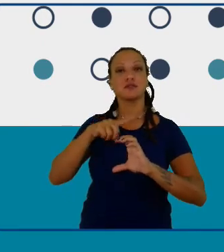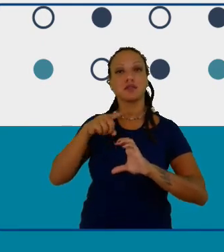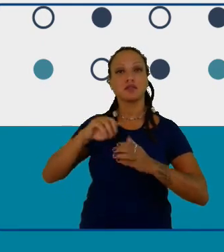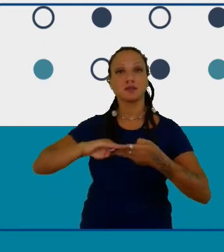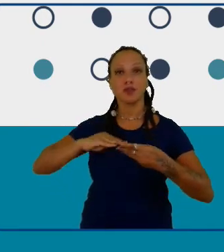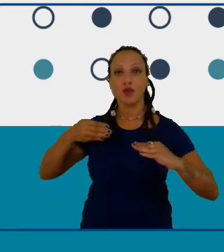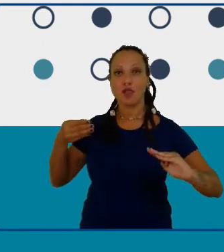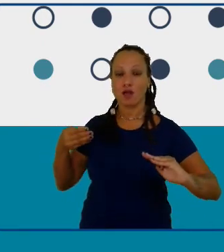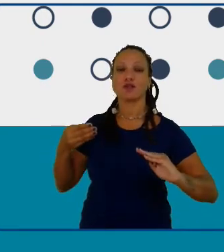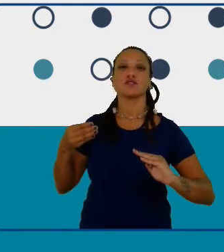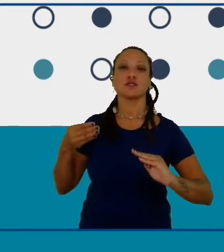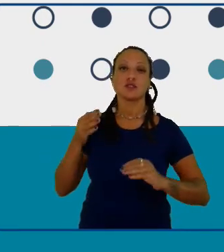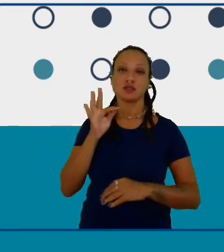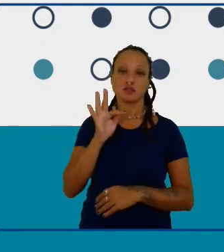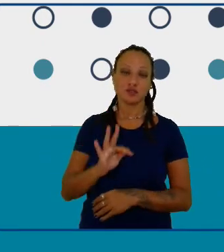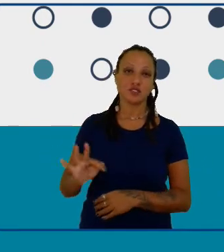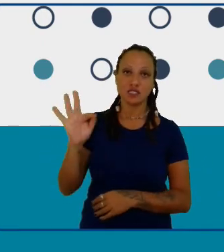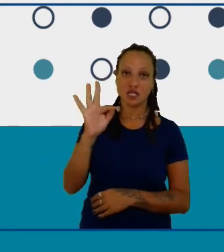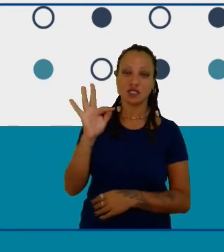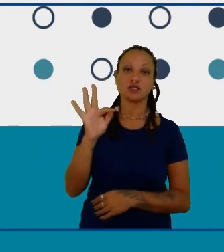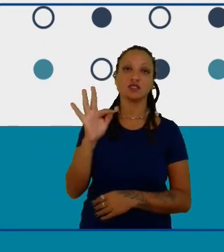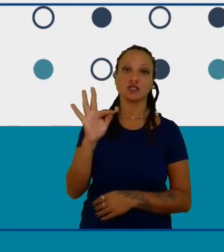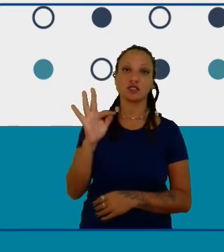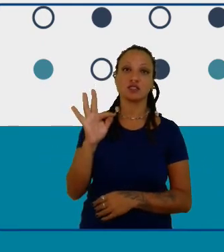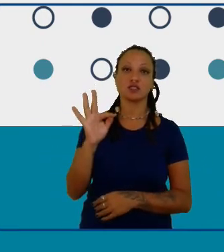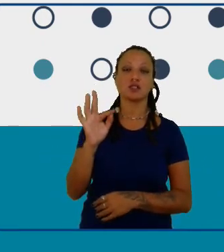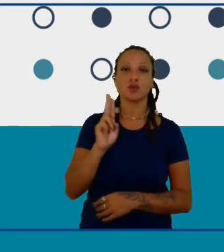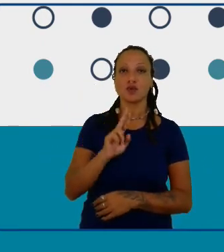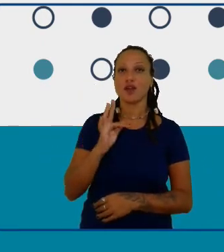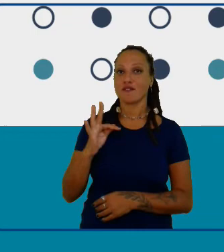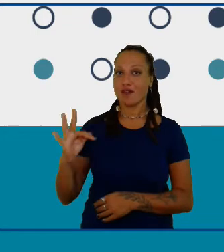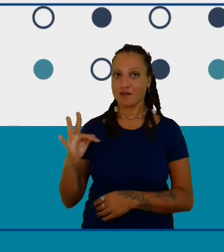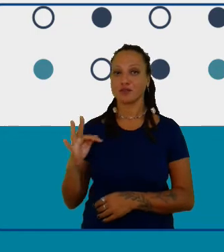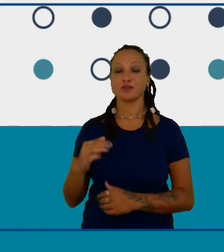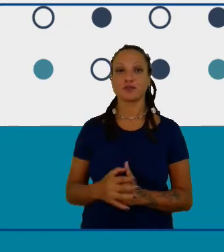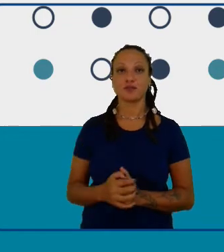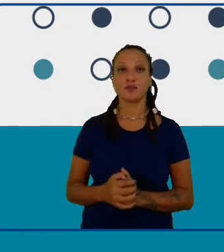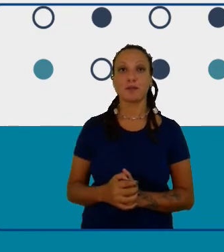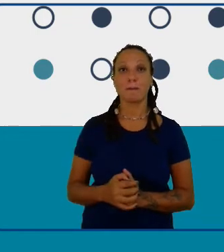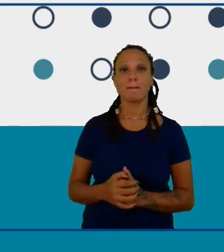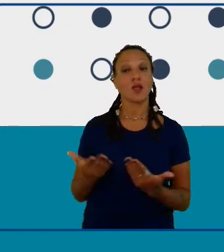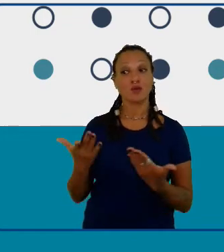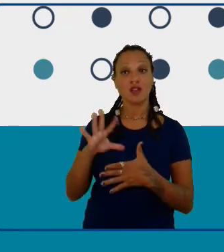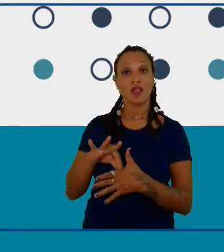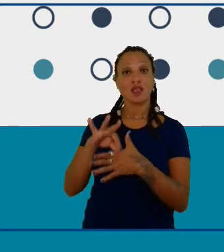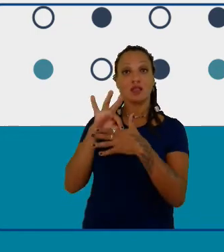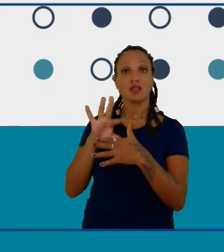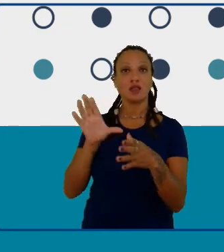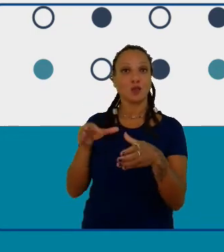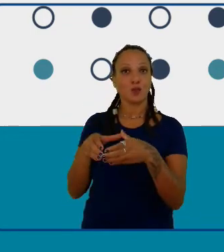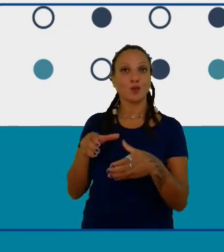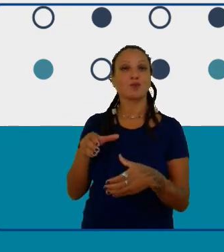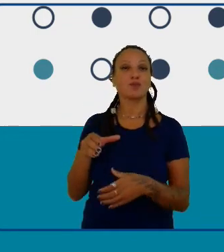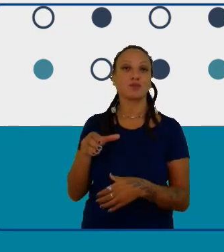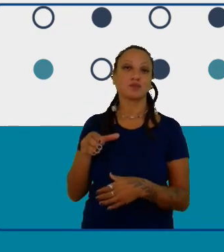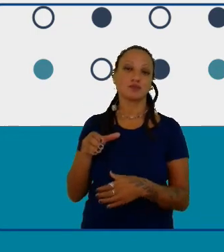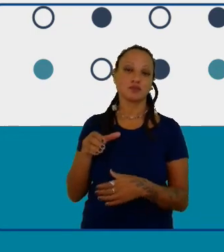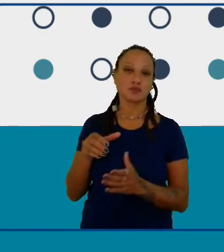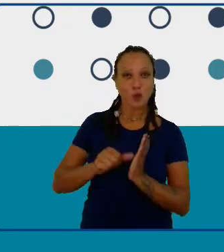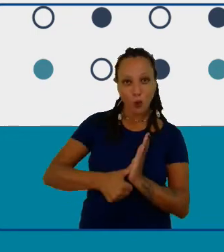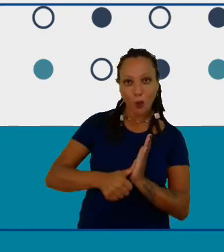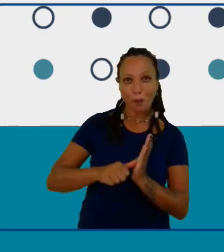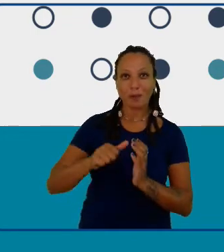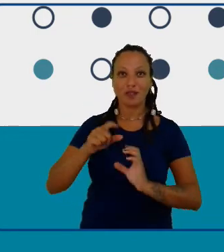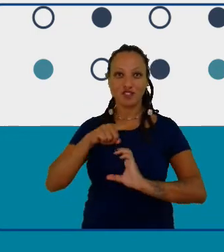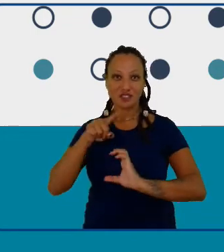Fluminense e nossa é a líder do nosso clube de ciências na Levi